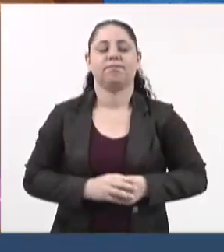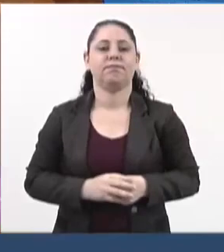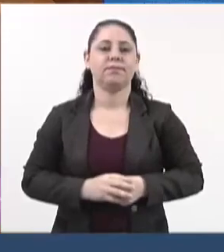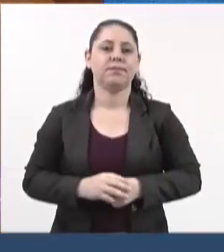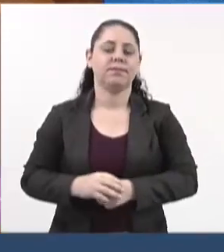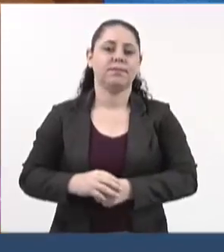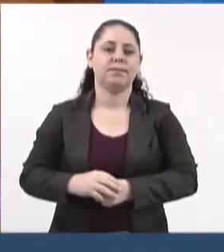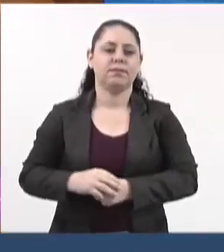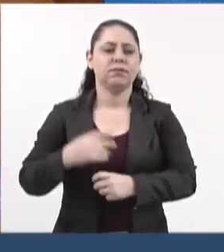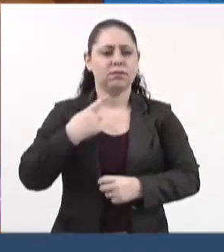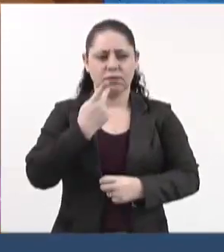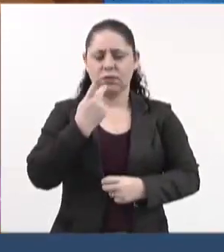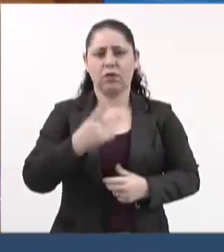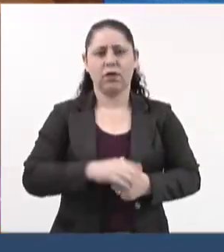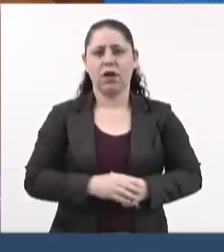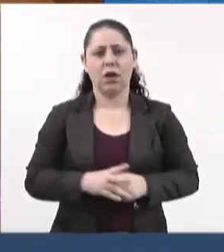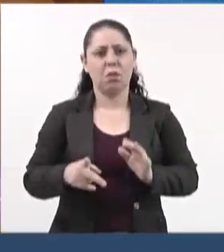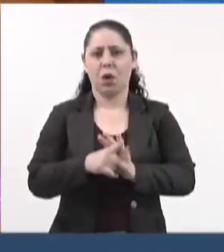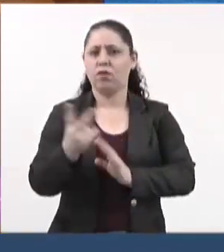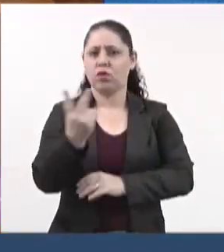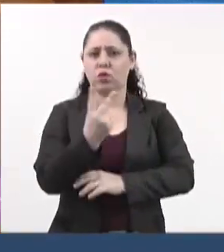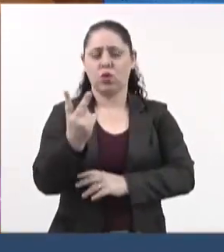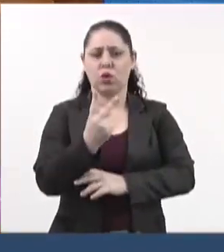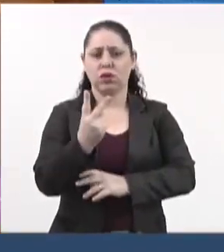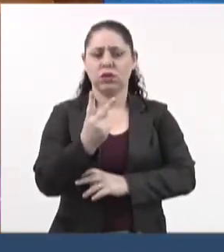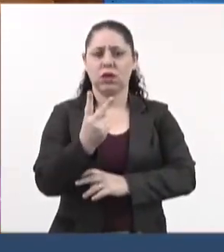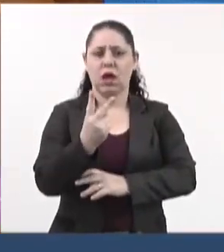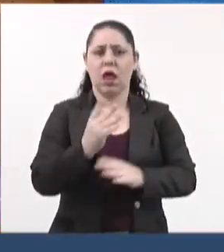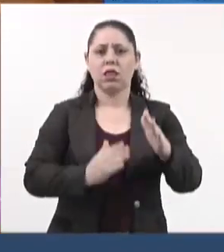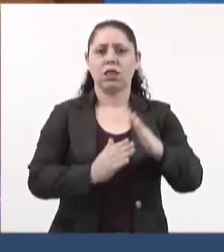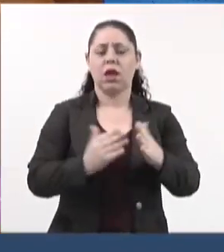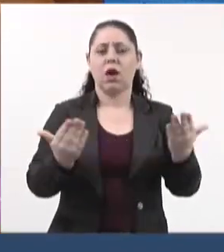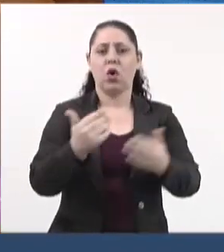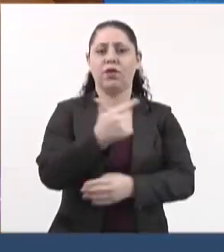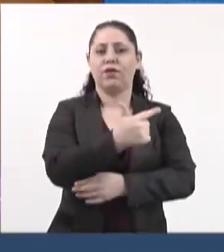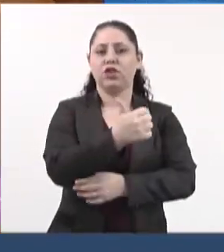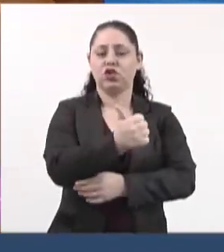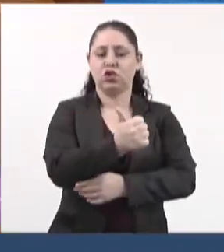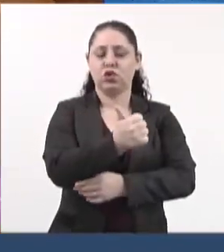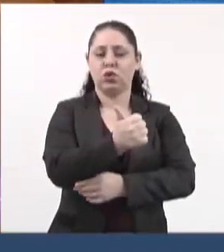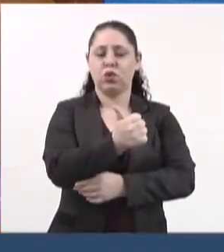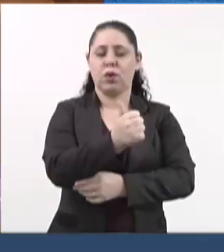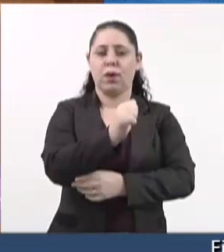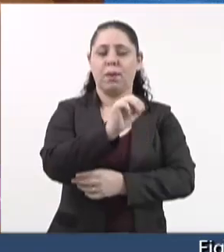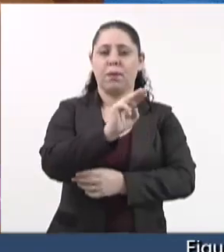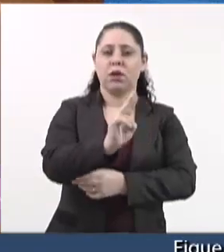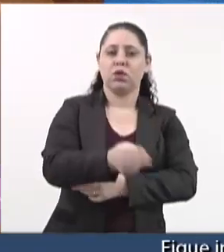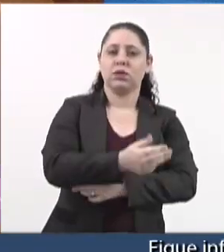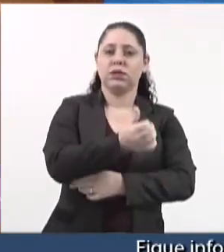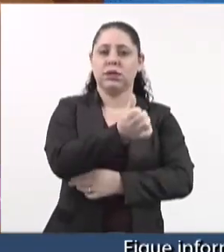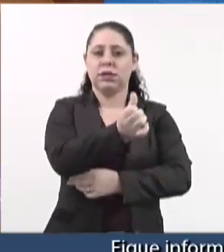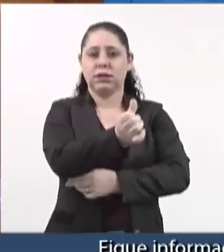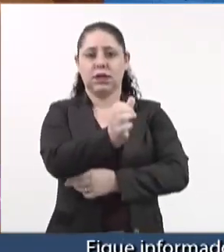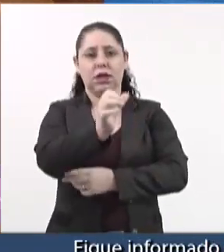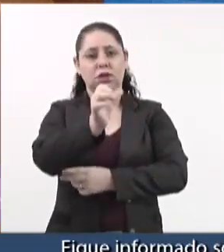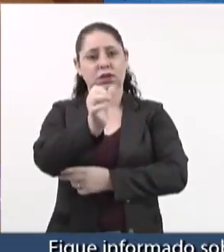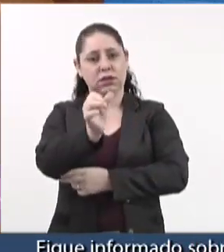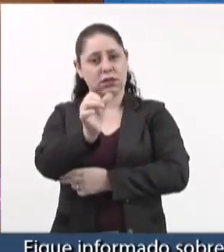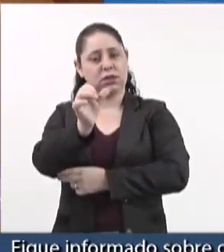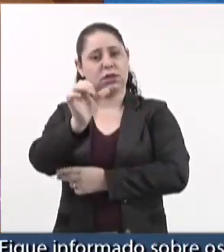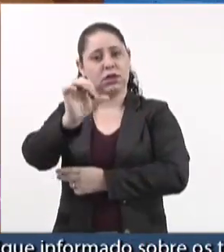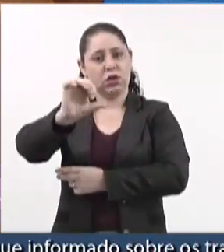Não, eu estou falando dos dois executados até agora, são 21 milhões e 669 mil reais,